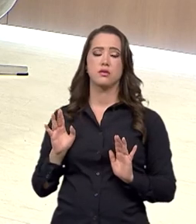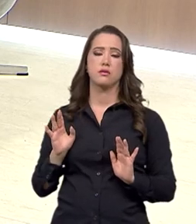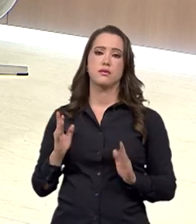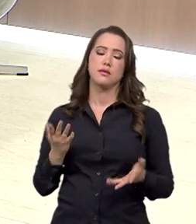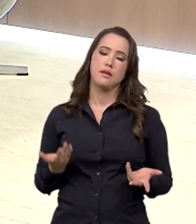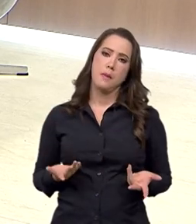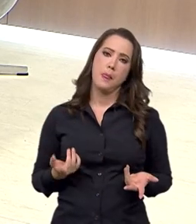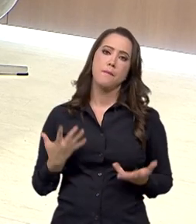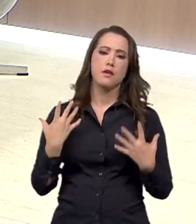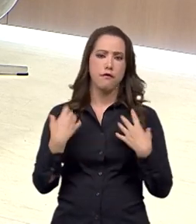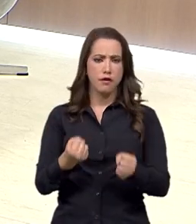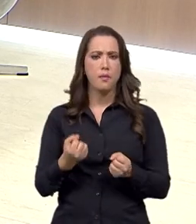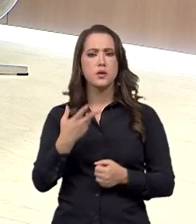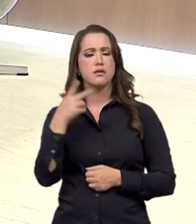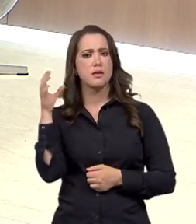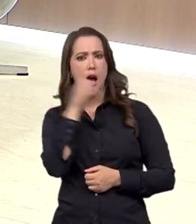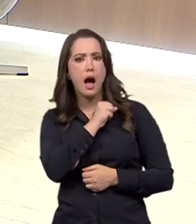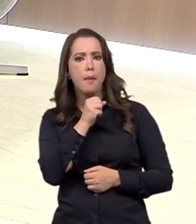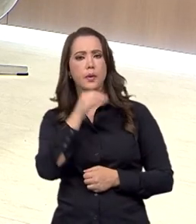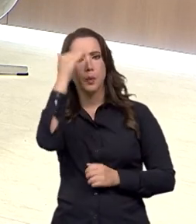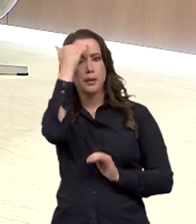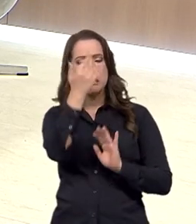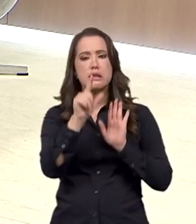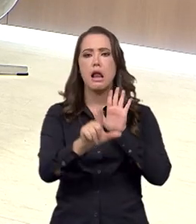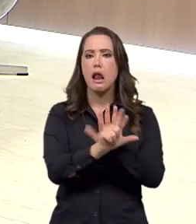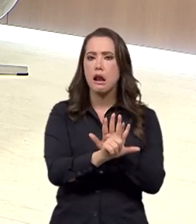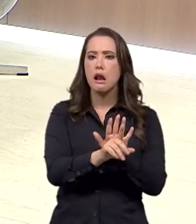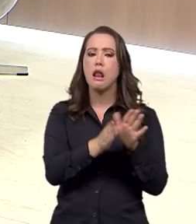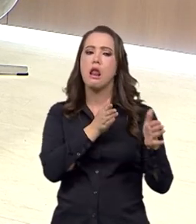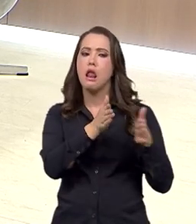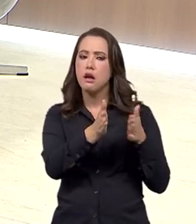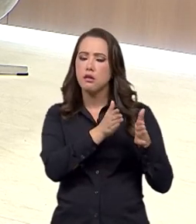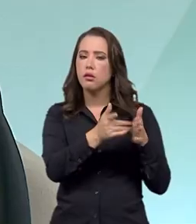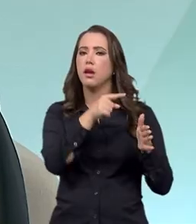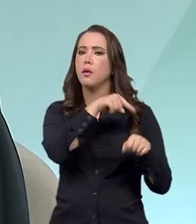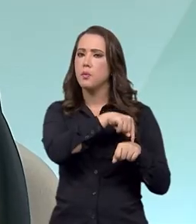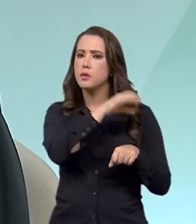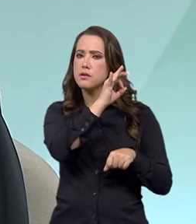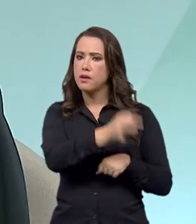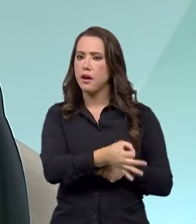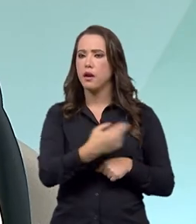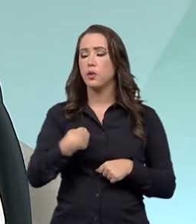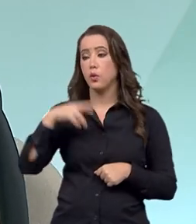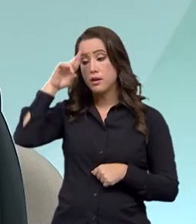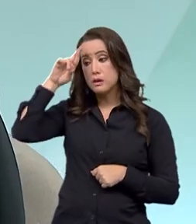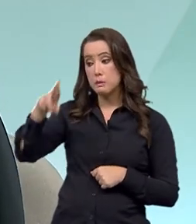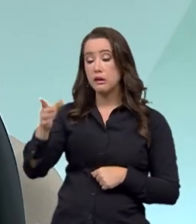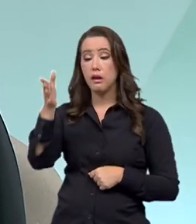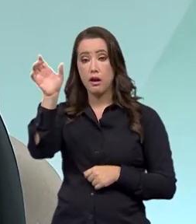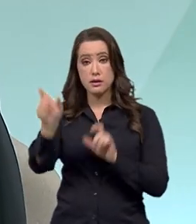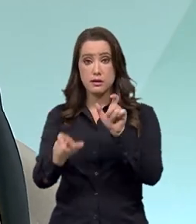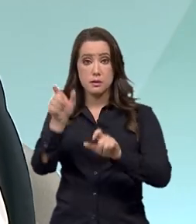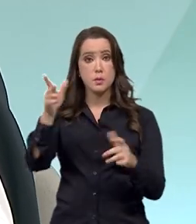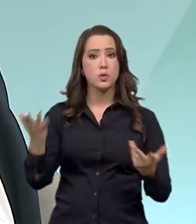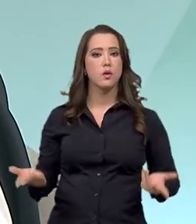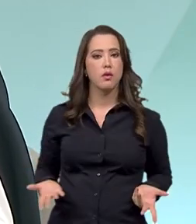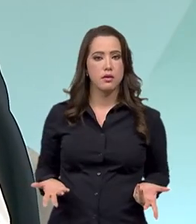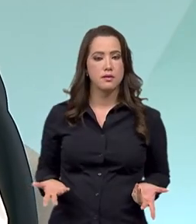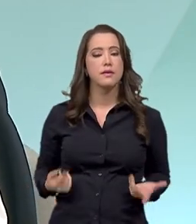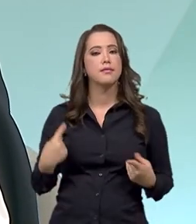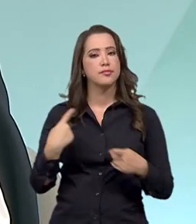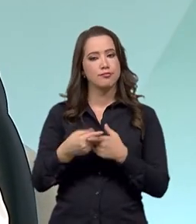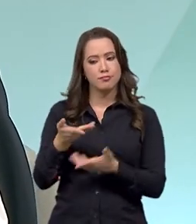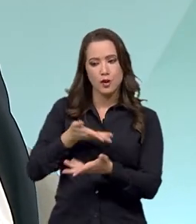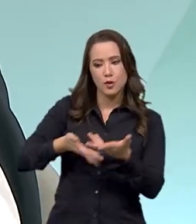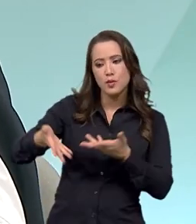intervenção. Vamos cumprir a legislação, vamos seguir os prazos, tratar o cidadão com respeito, porque é uma construção